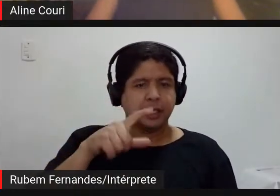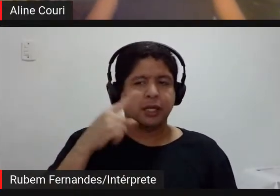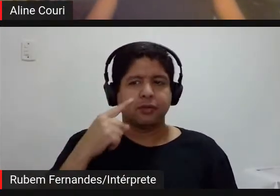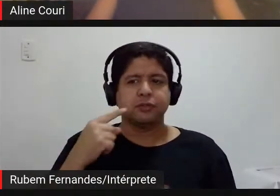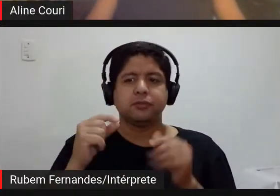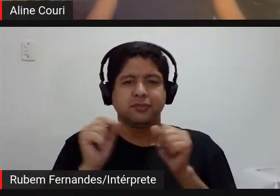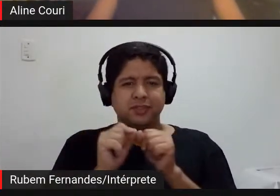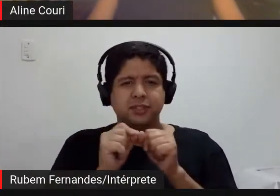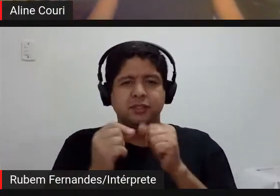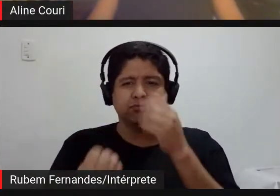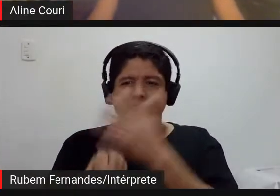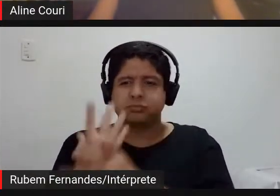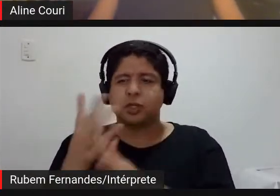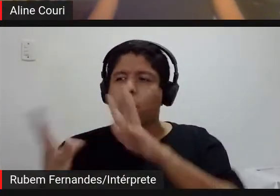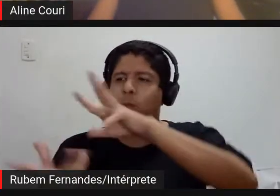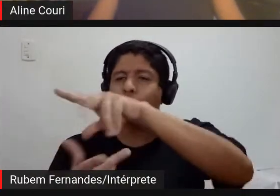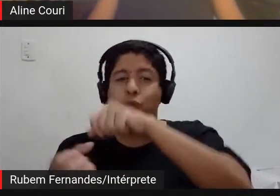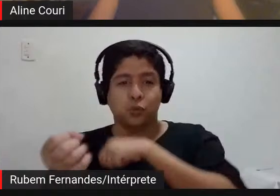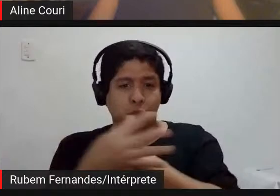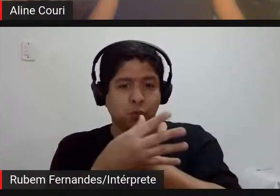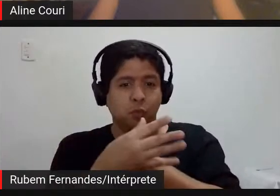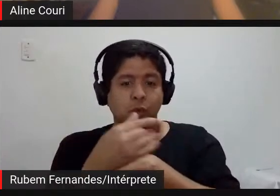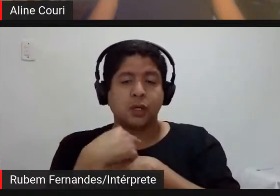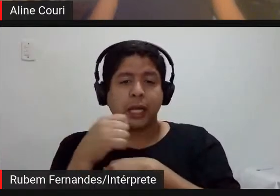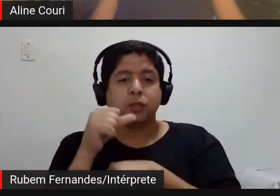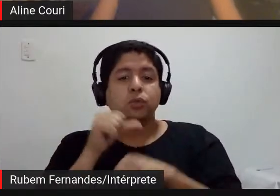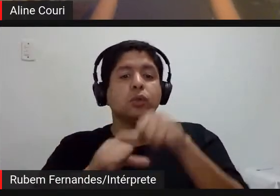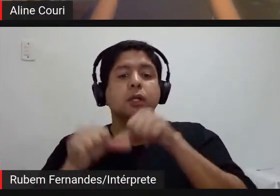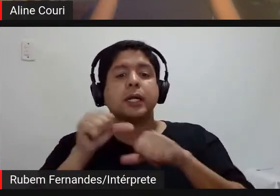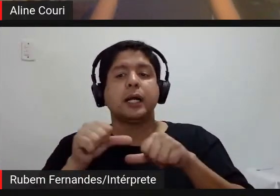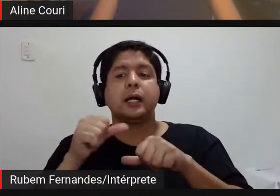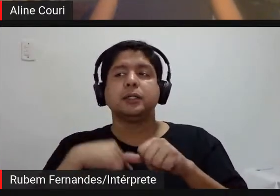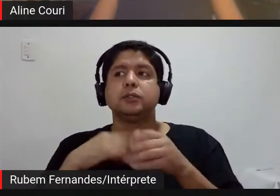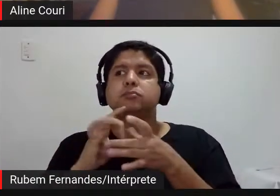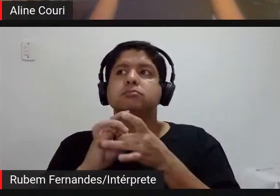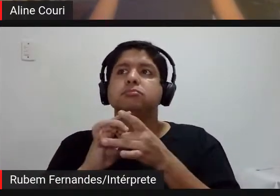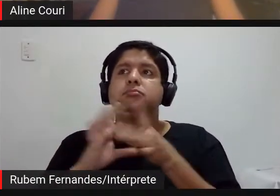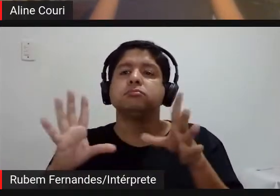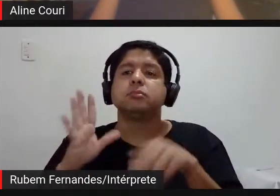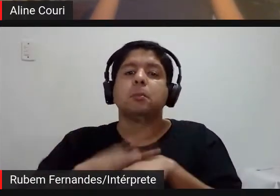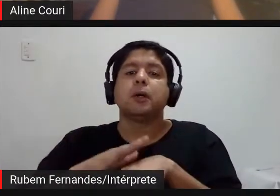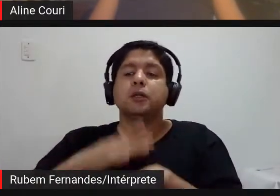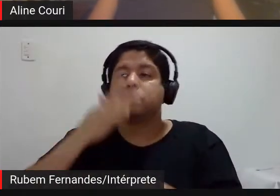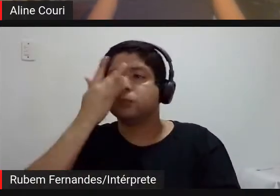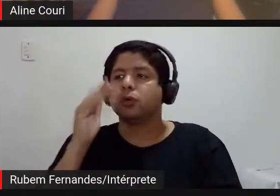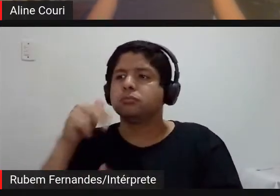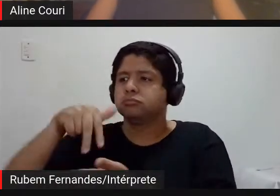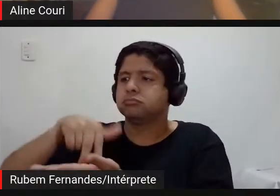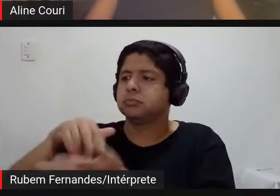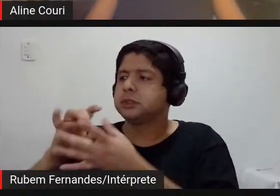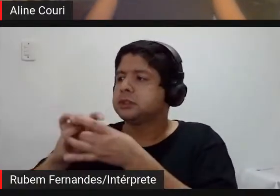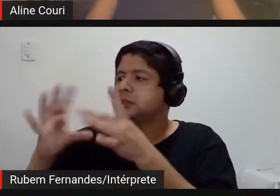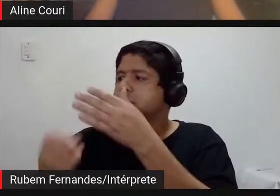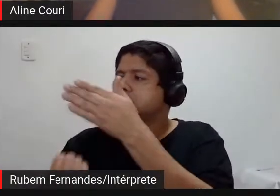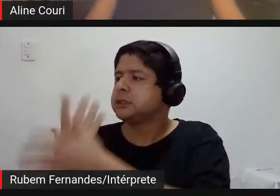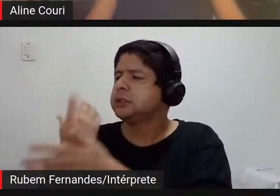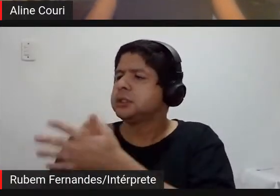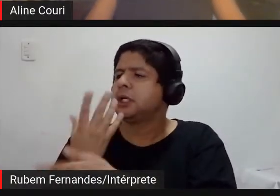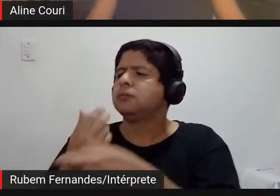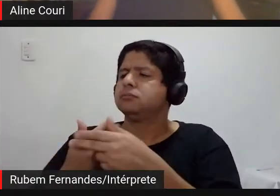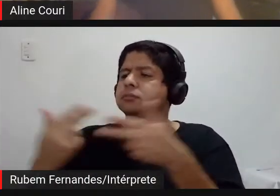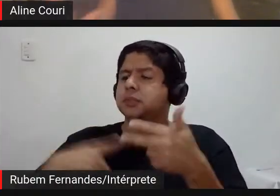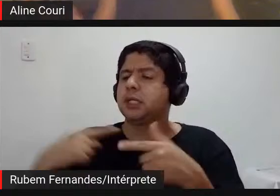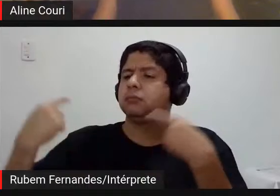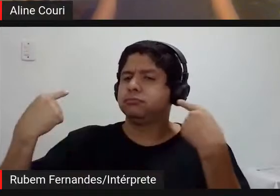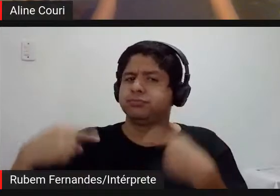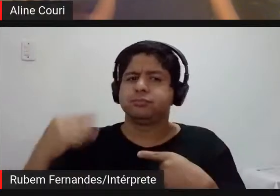mundo como é que a gente coloca permite que o artista viva assim né disso então é é um desafio que